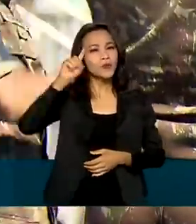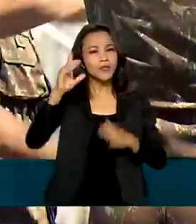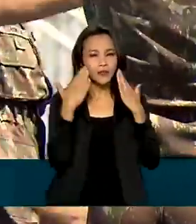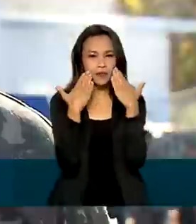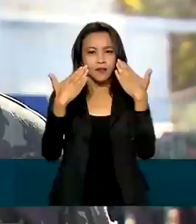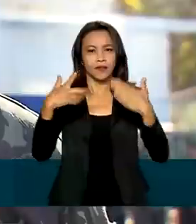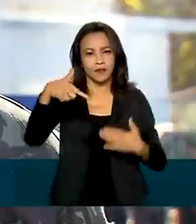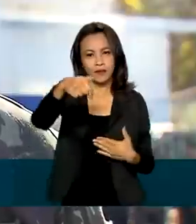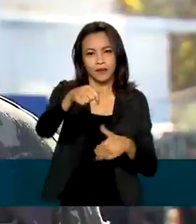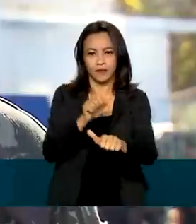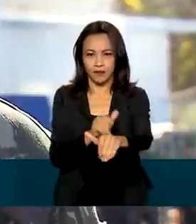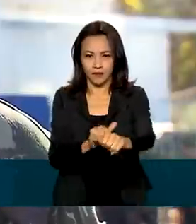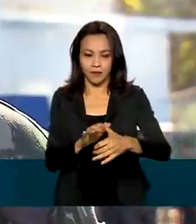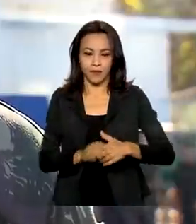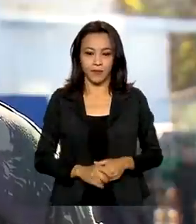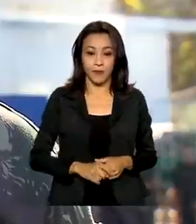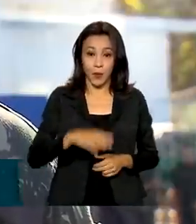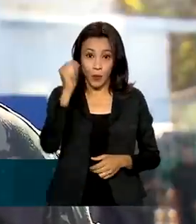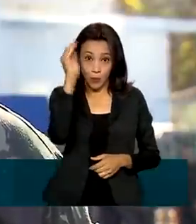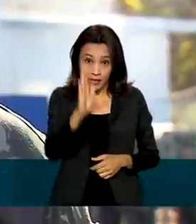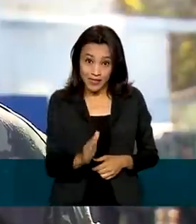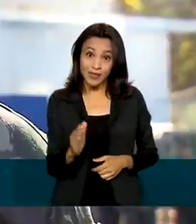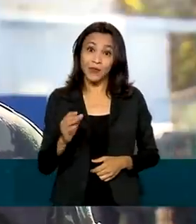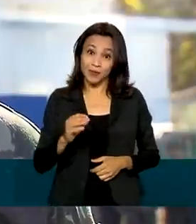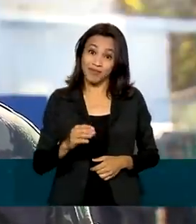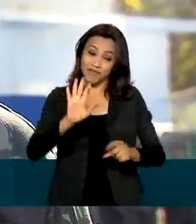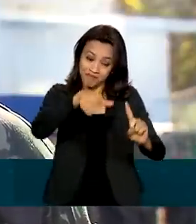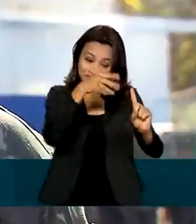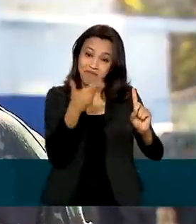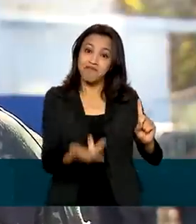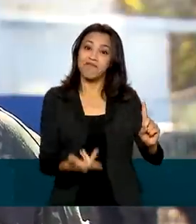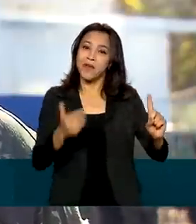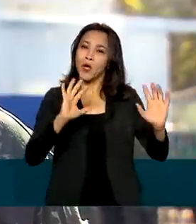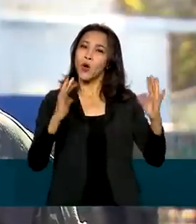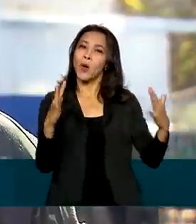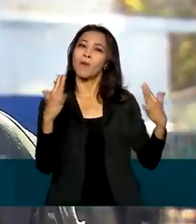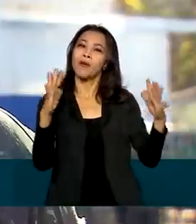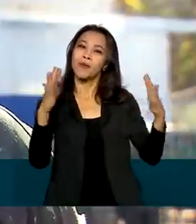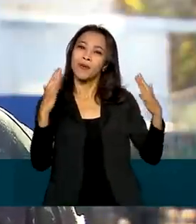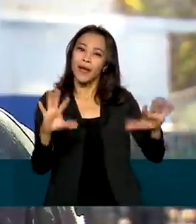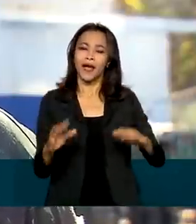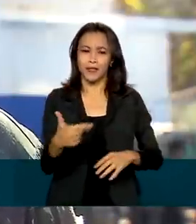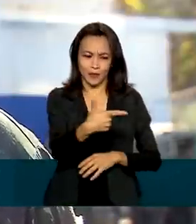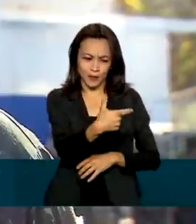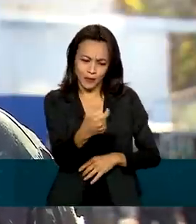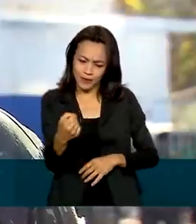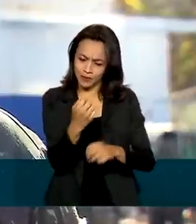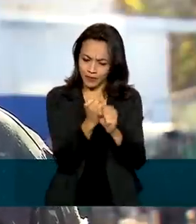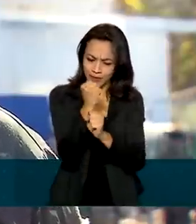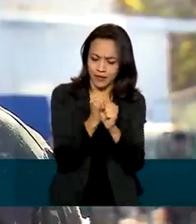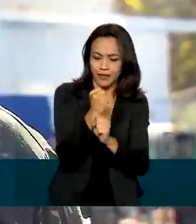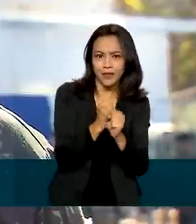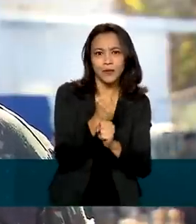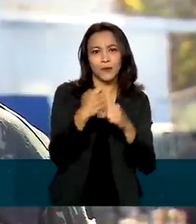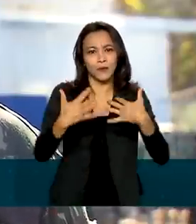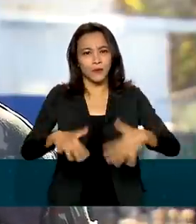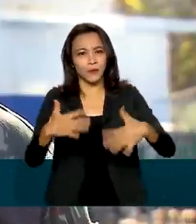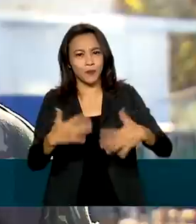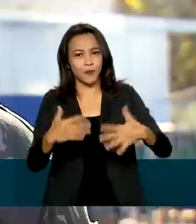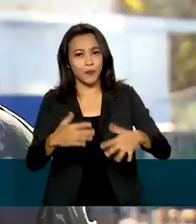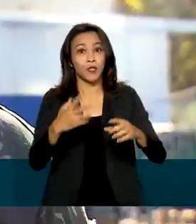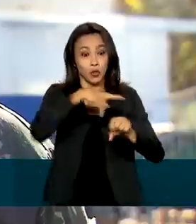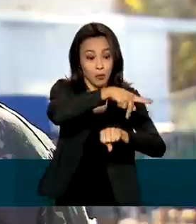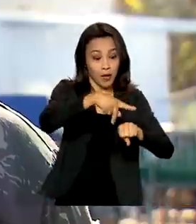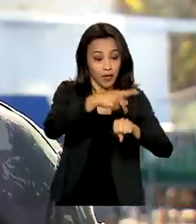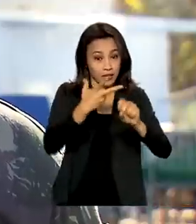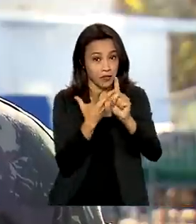de setembro. O Brasil merece comemorar os 200 anos. São 200 anos de história, 200 anos de um país vencedor,